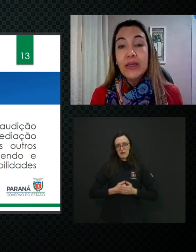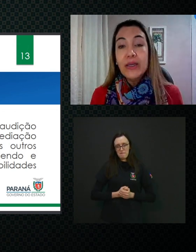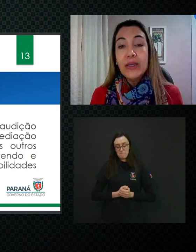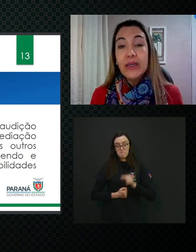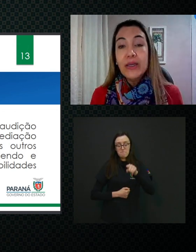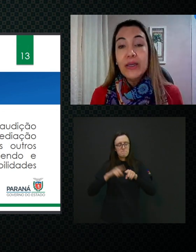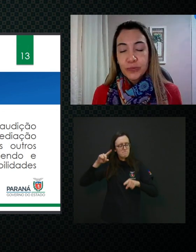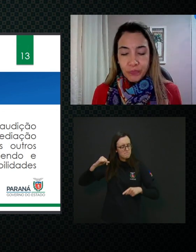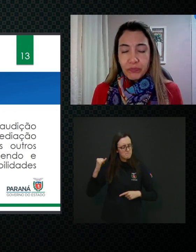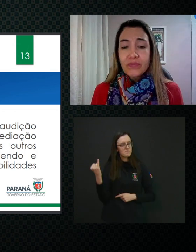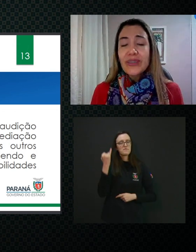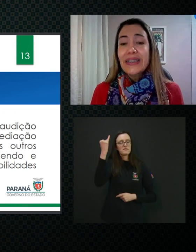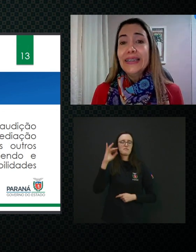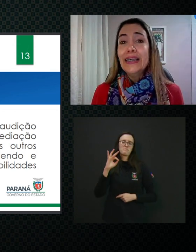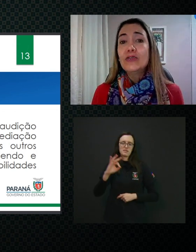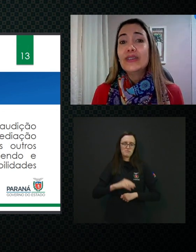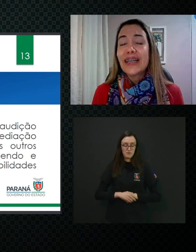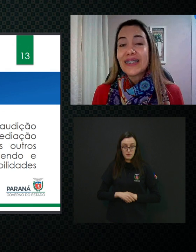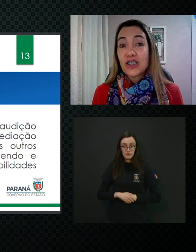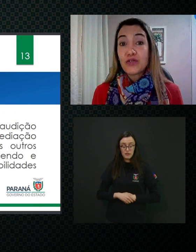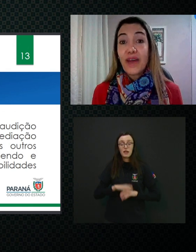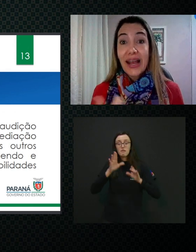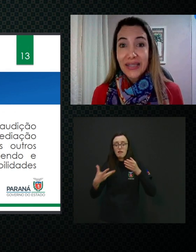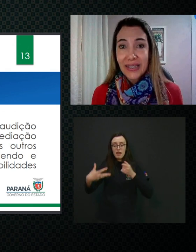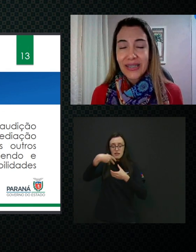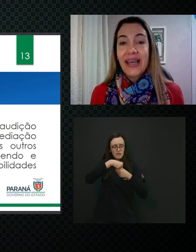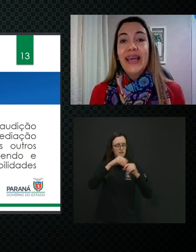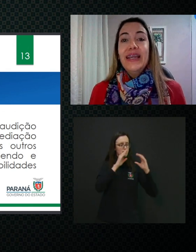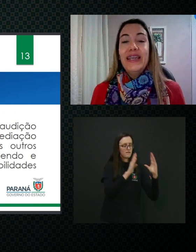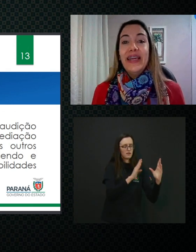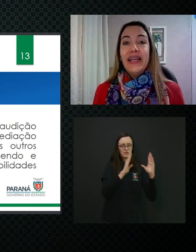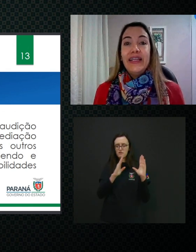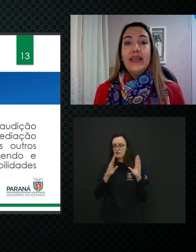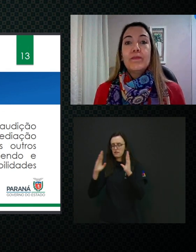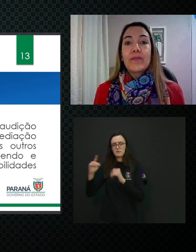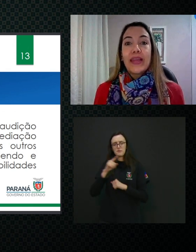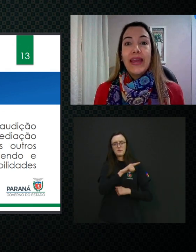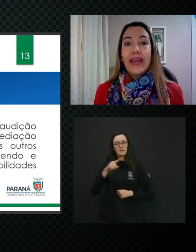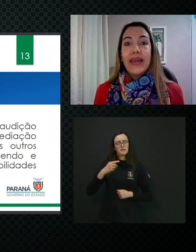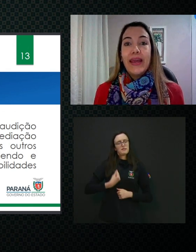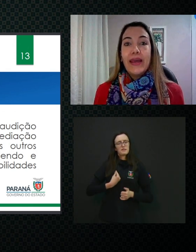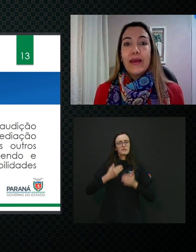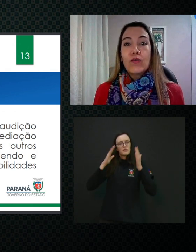tão importante. E dentro dessas fases que ele